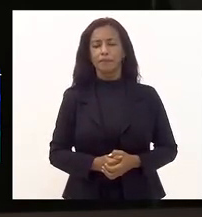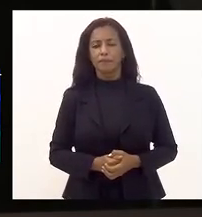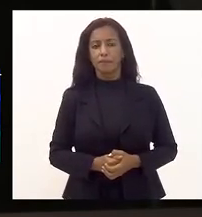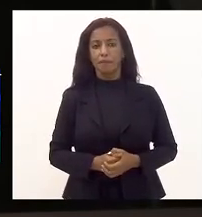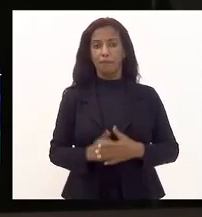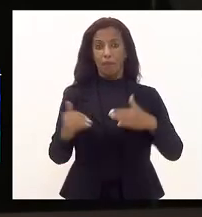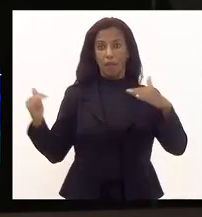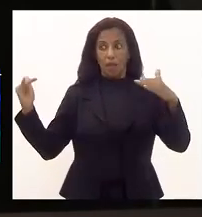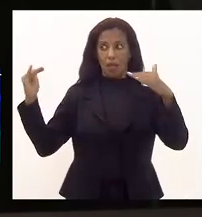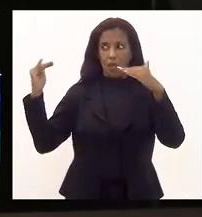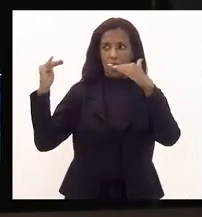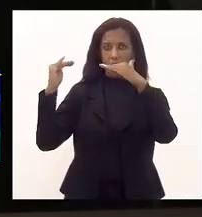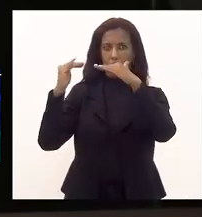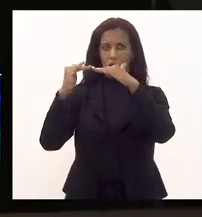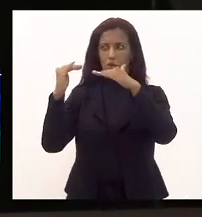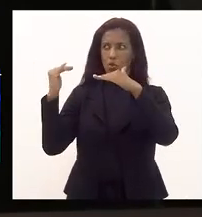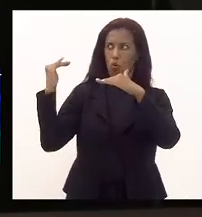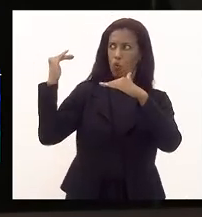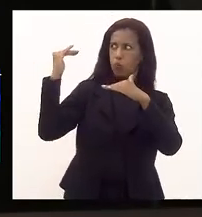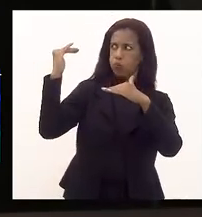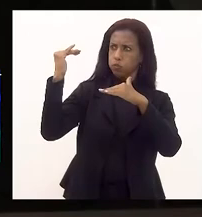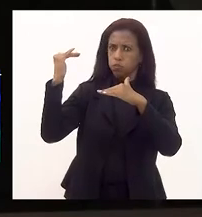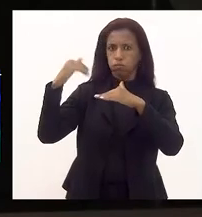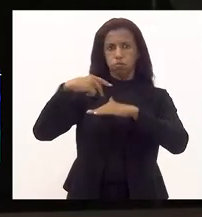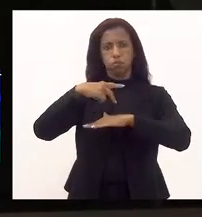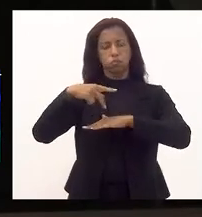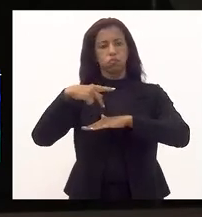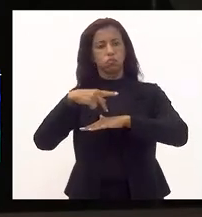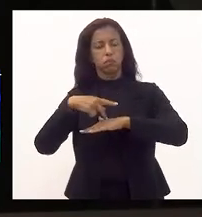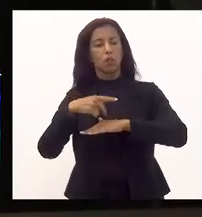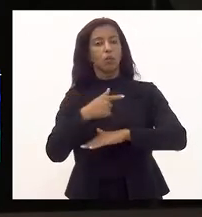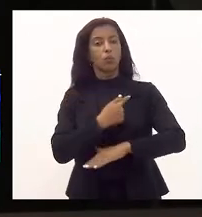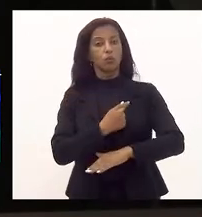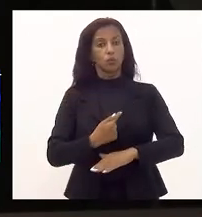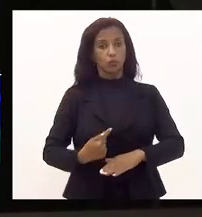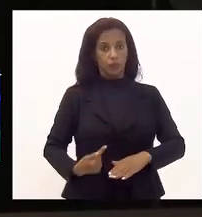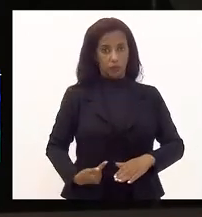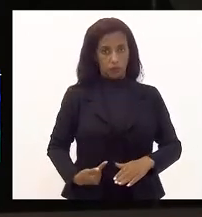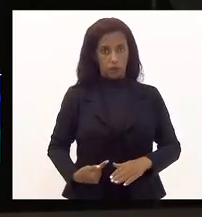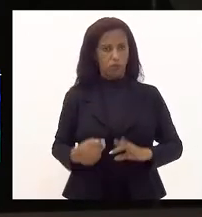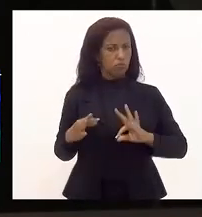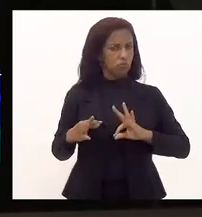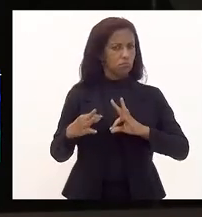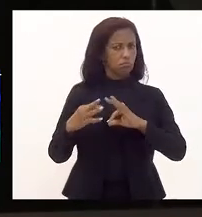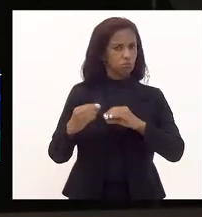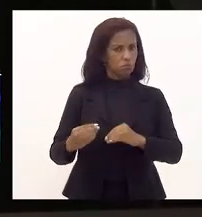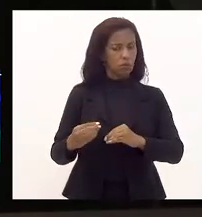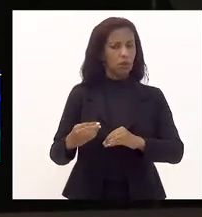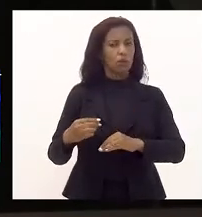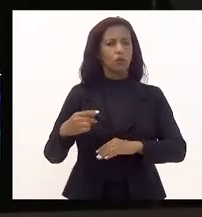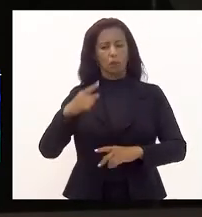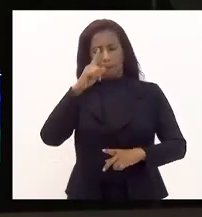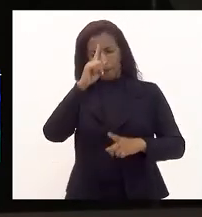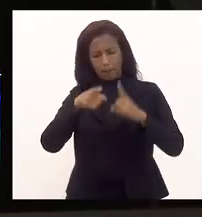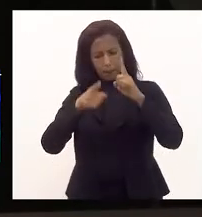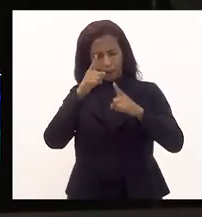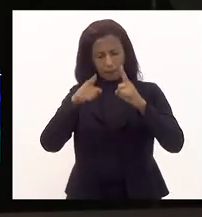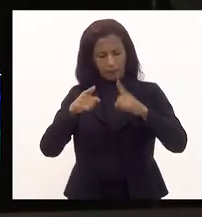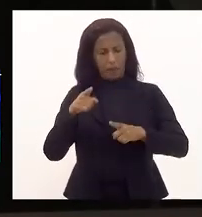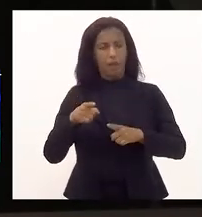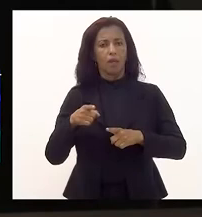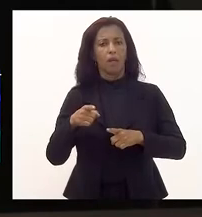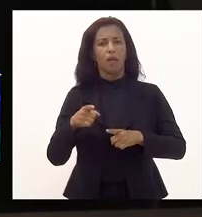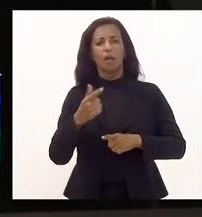elites do nosso país, os governantes do nosso país não